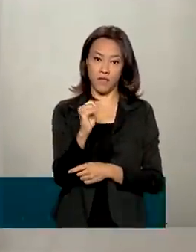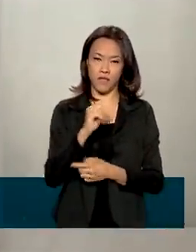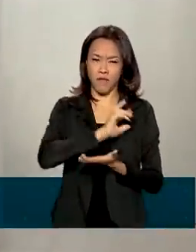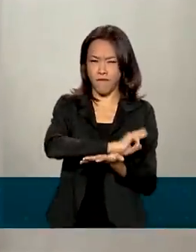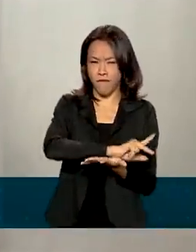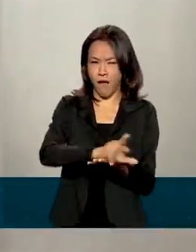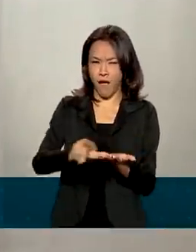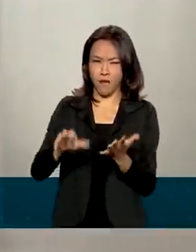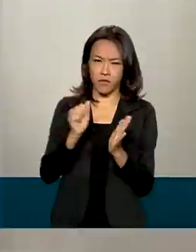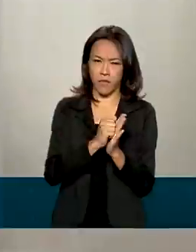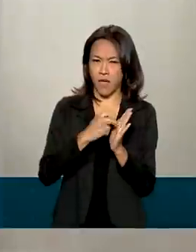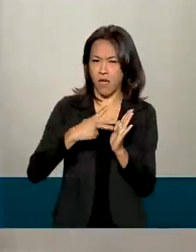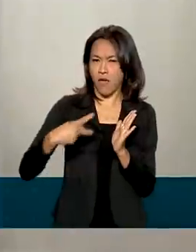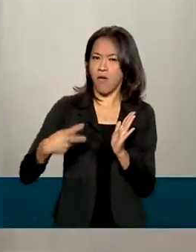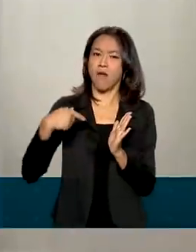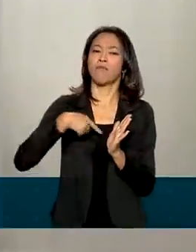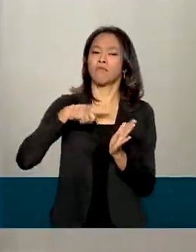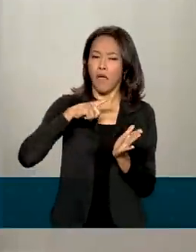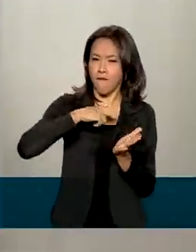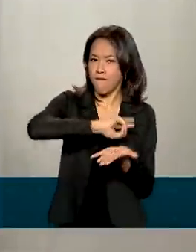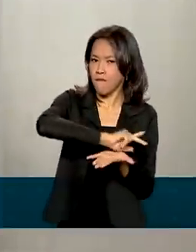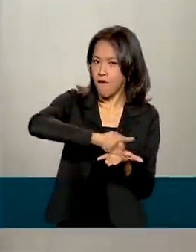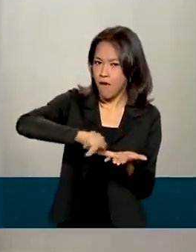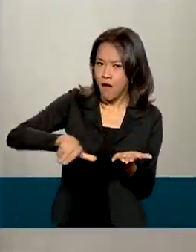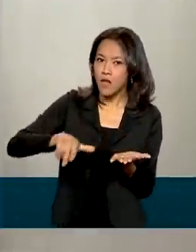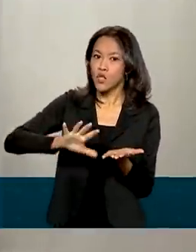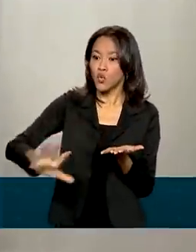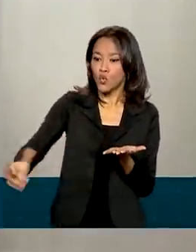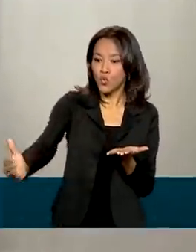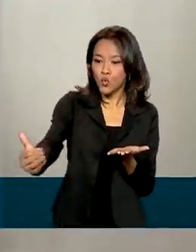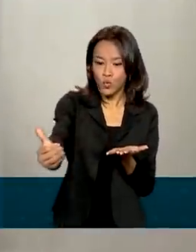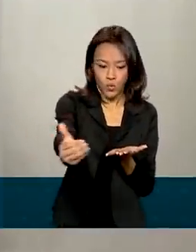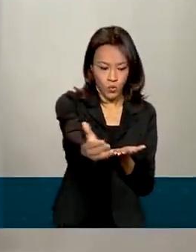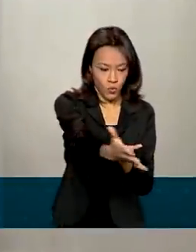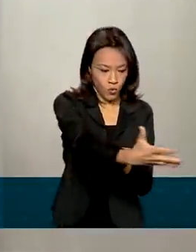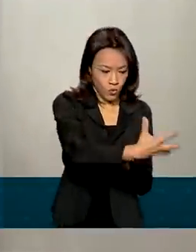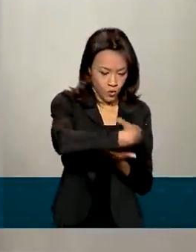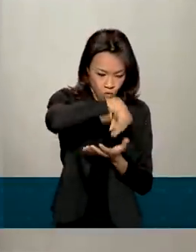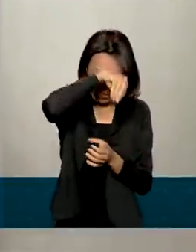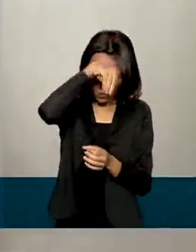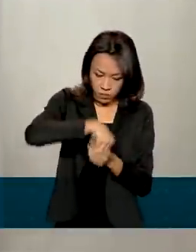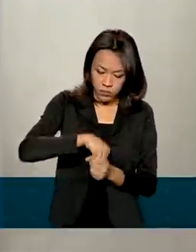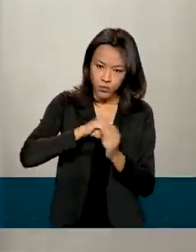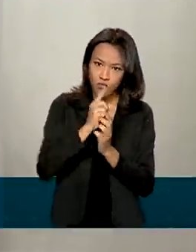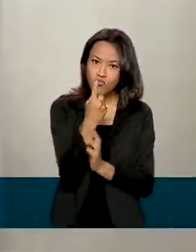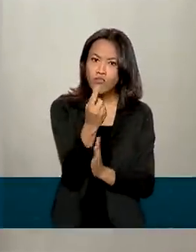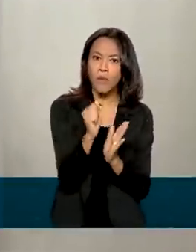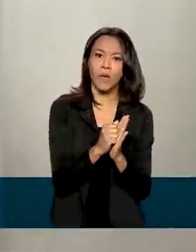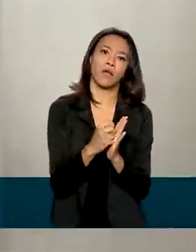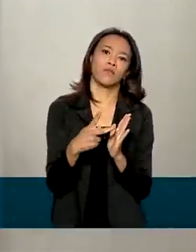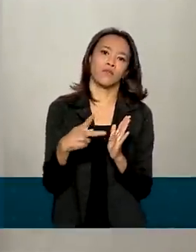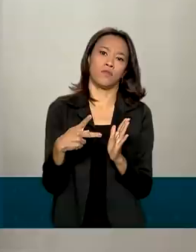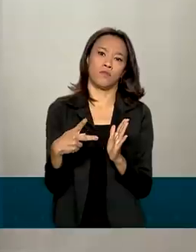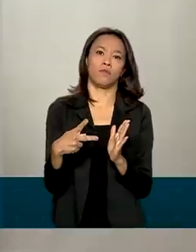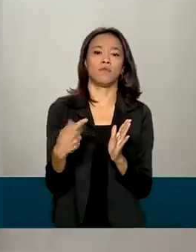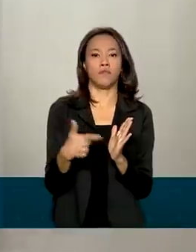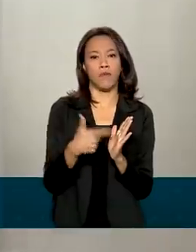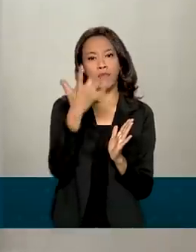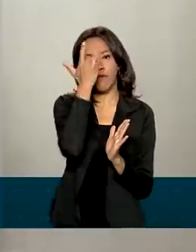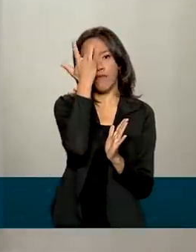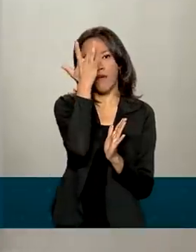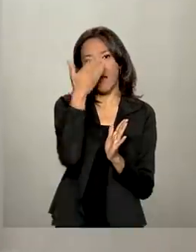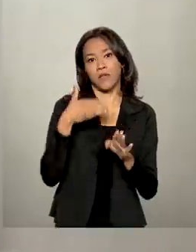Receita tem no mercado. A ideia é a gente ir juntando os aplicativos no SOA, facilitando o acesso das